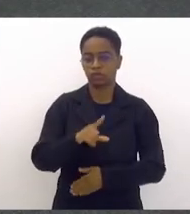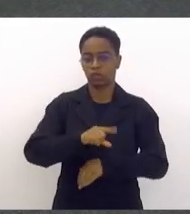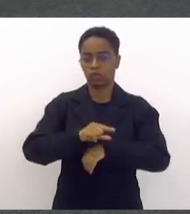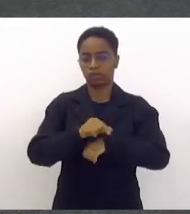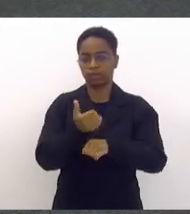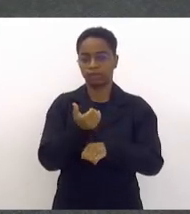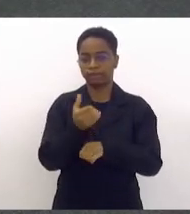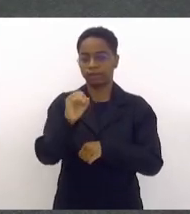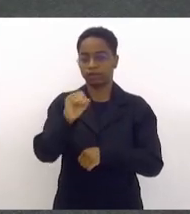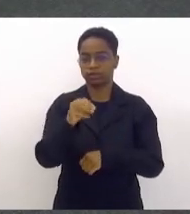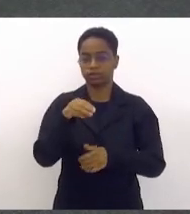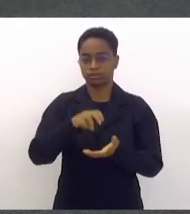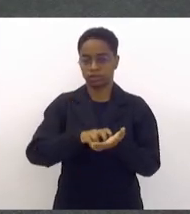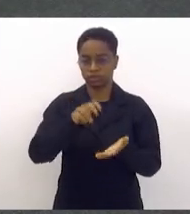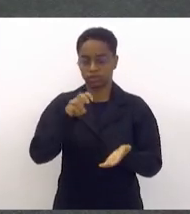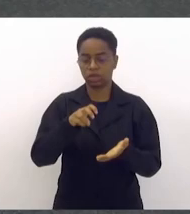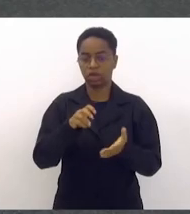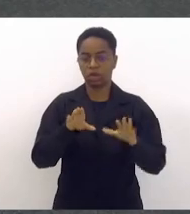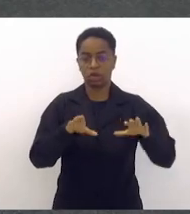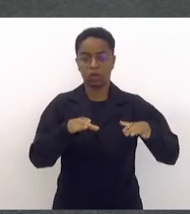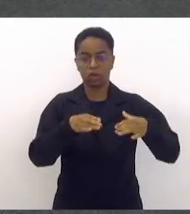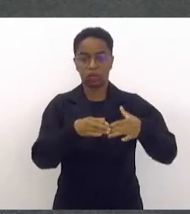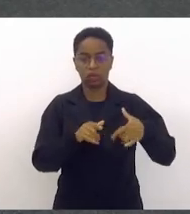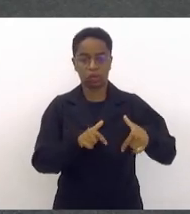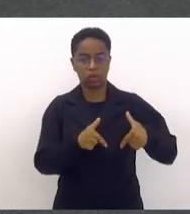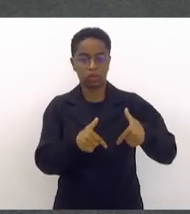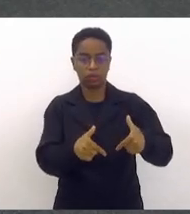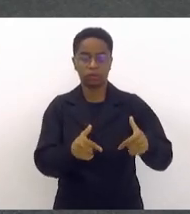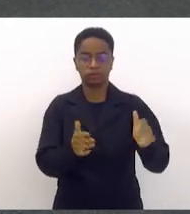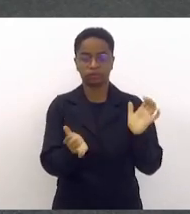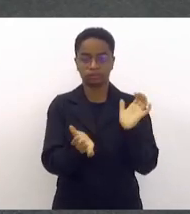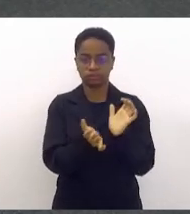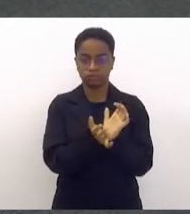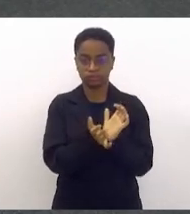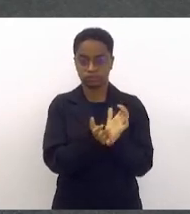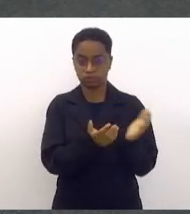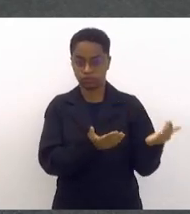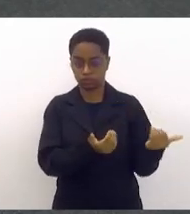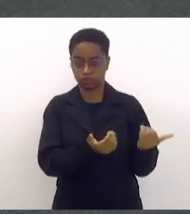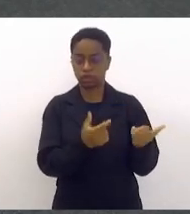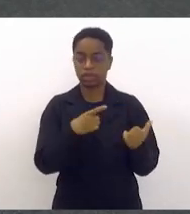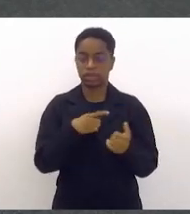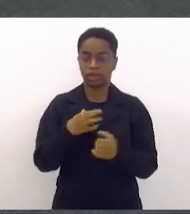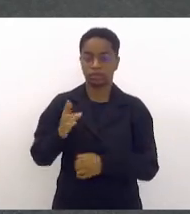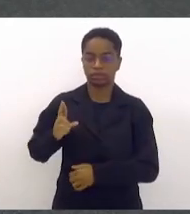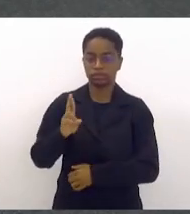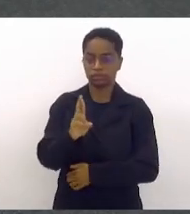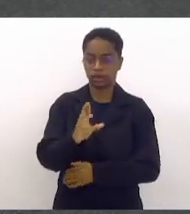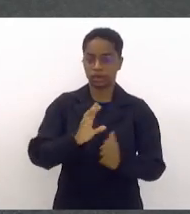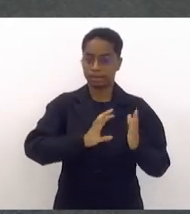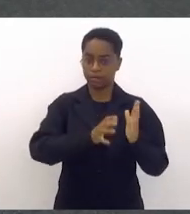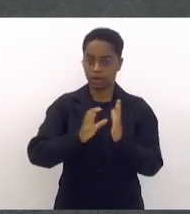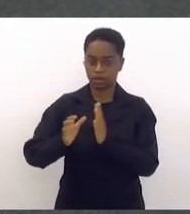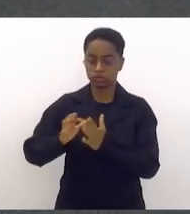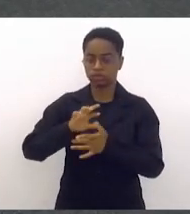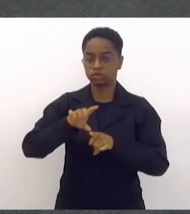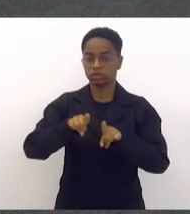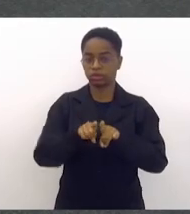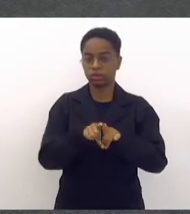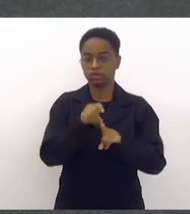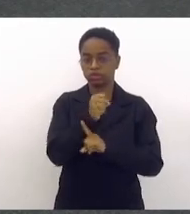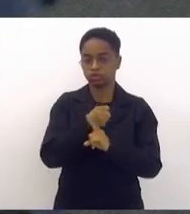horas da manhã, a Frente Parlamentar da Juventude, que contará com representações dos partidos, da sociedade civil,